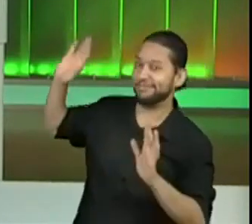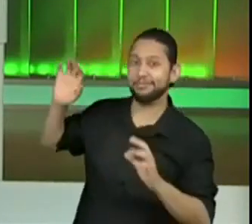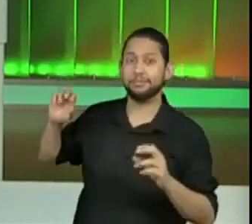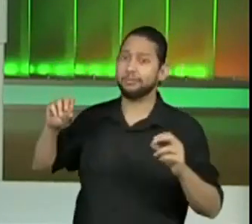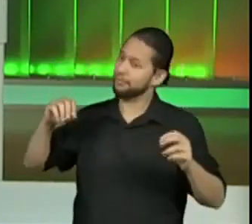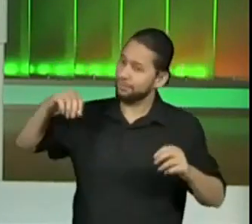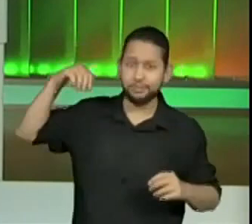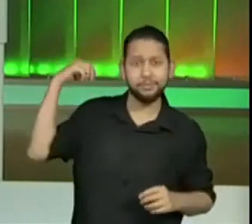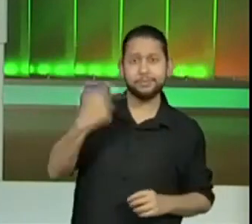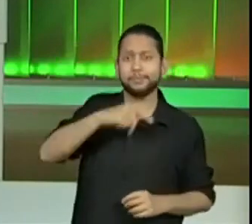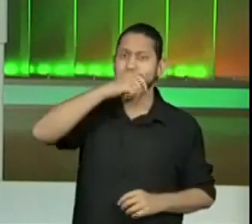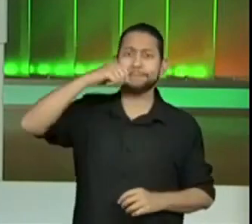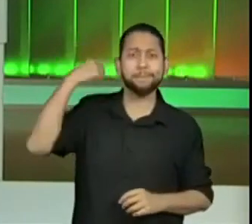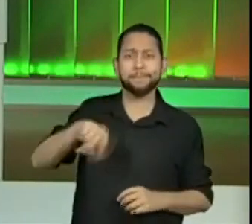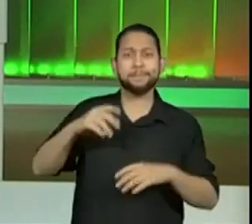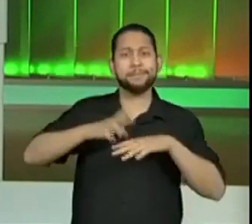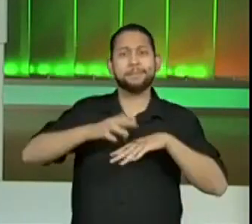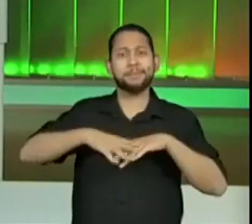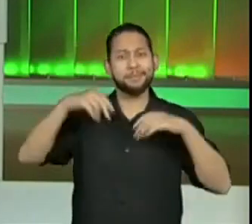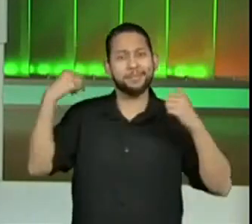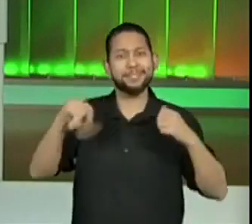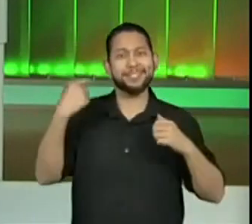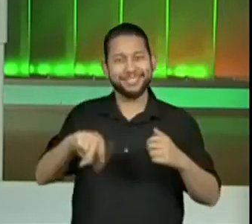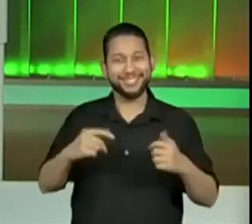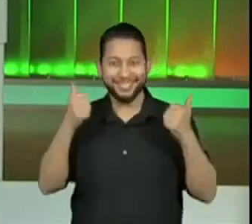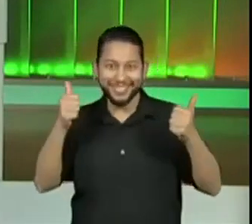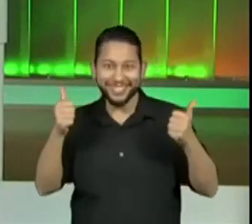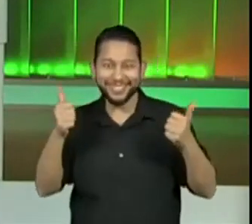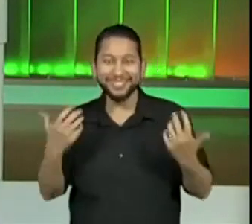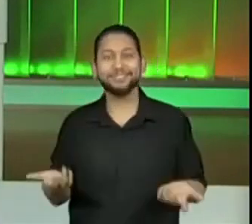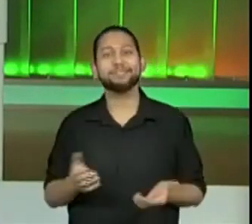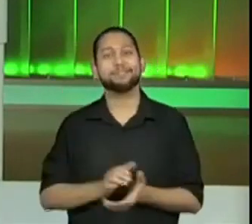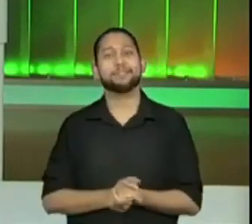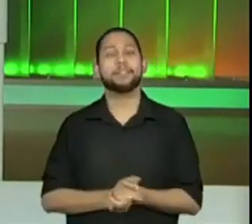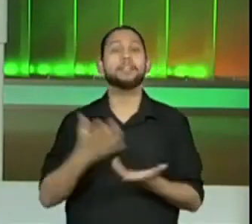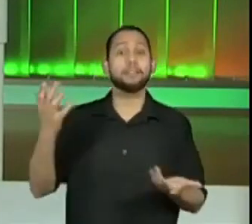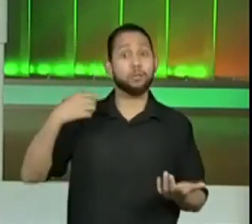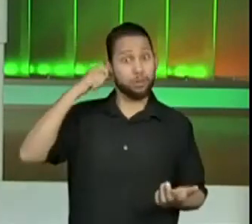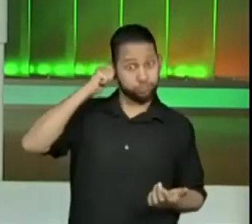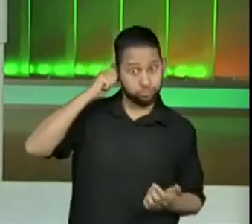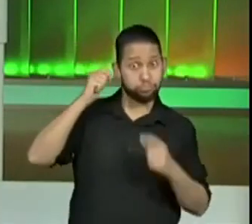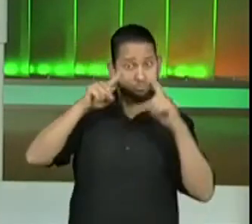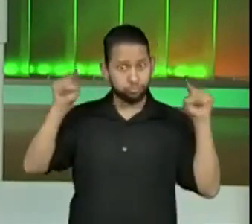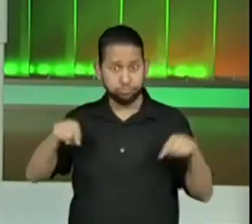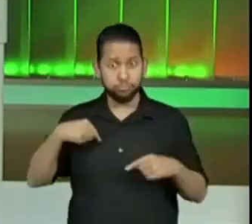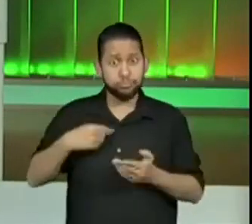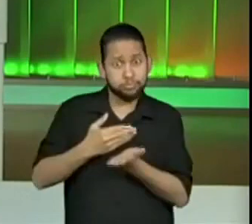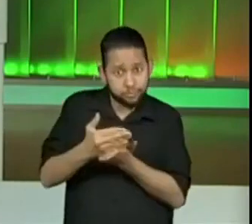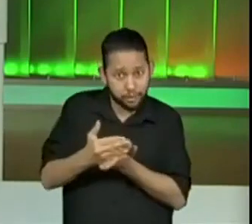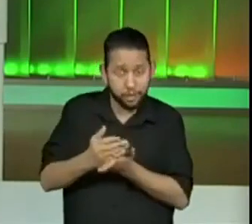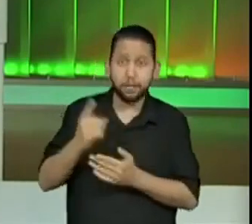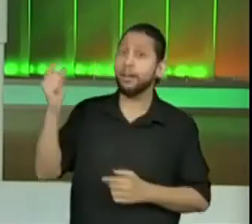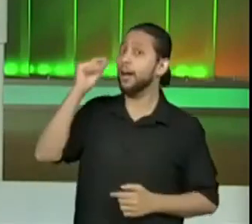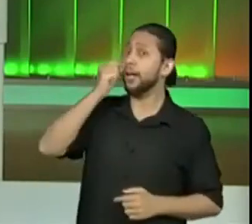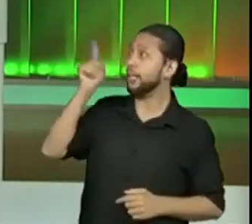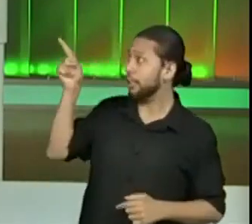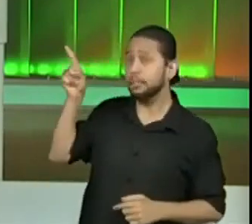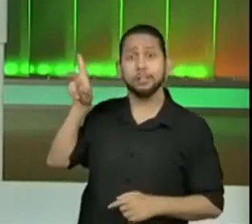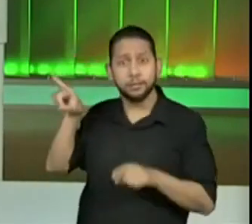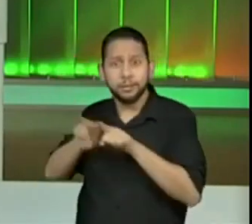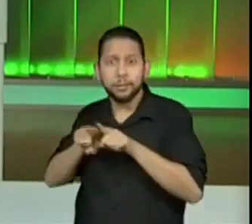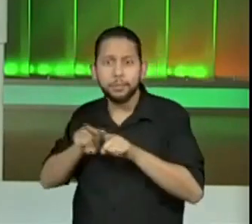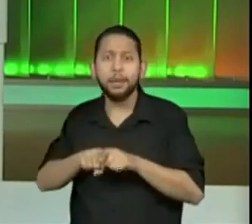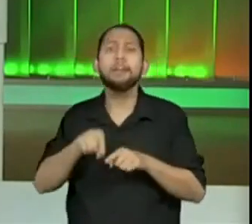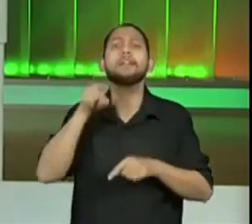Preparado para mais uma aula de matemática? Bora! Então, já que o Andrei está preparado e eu também estou preparada, sei que você do